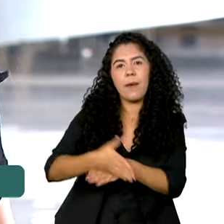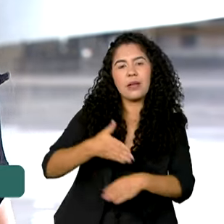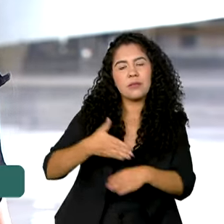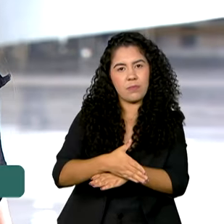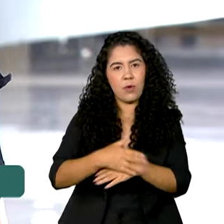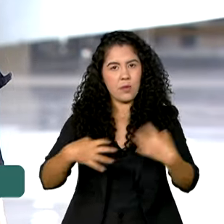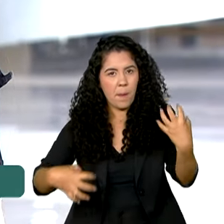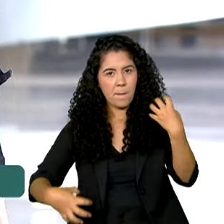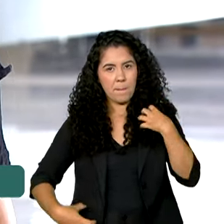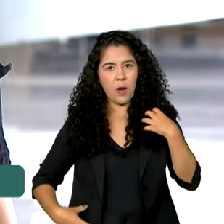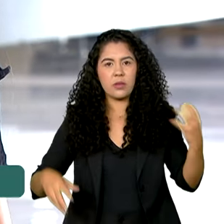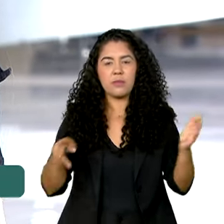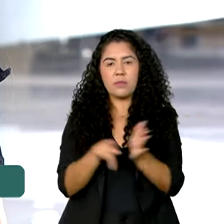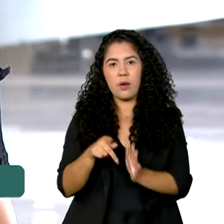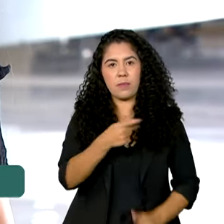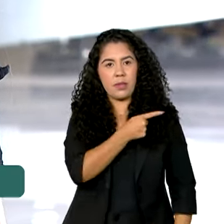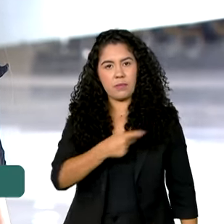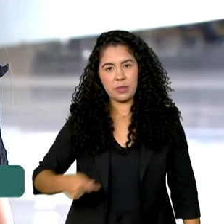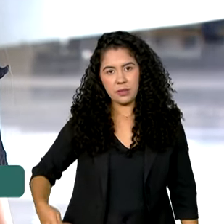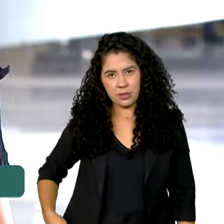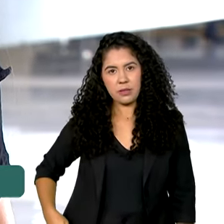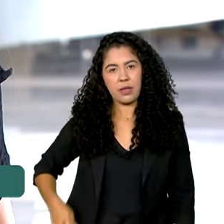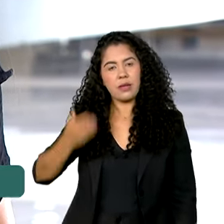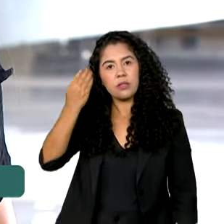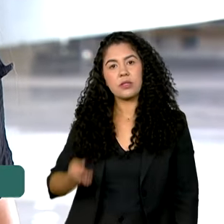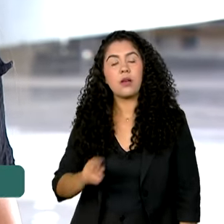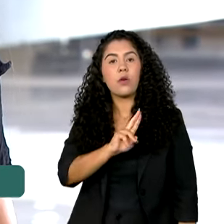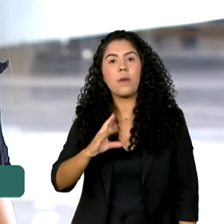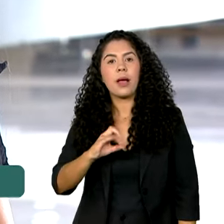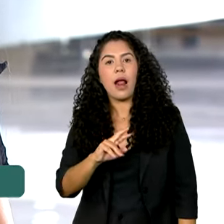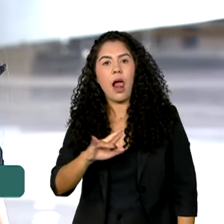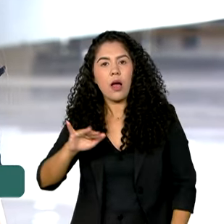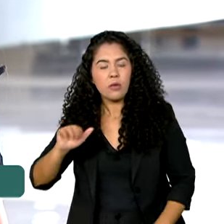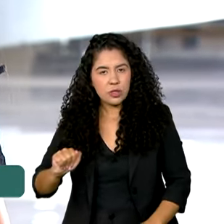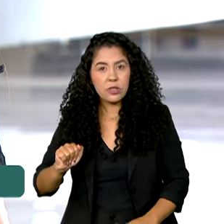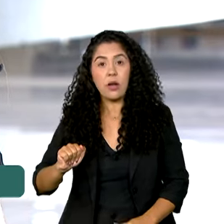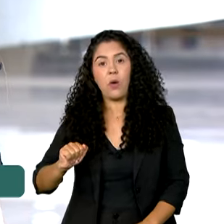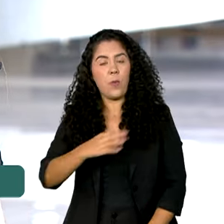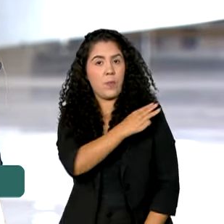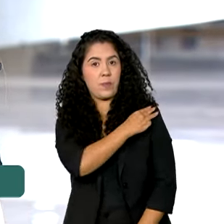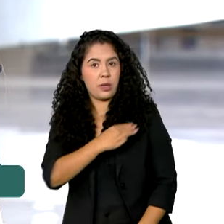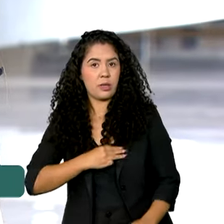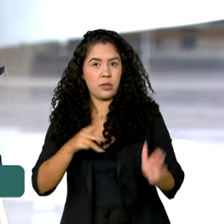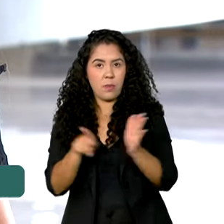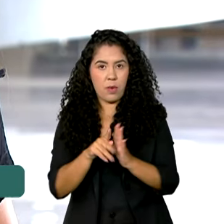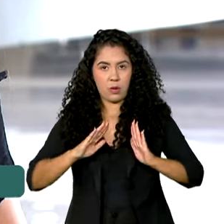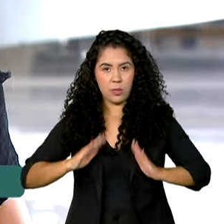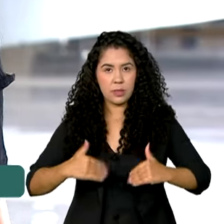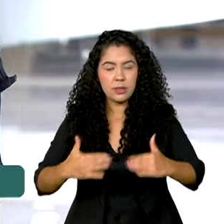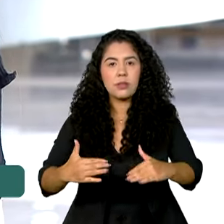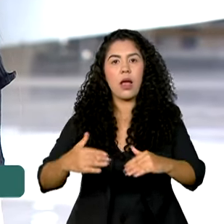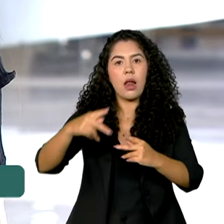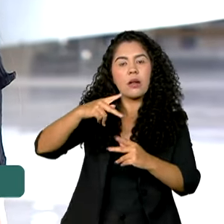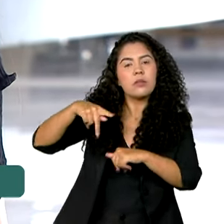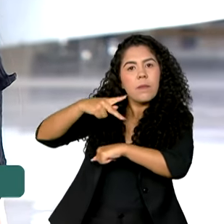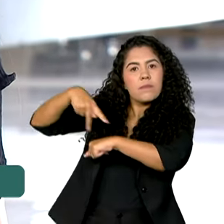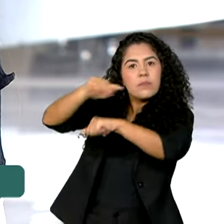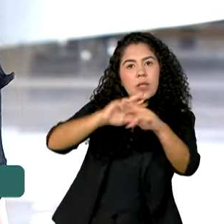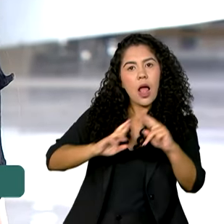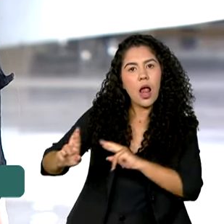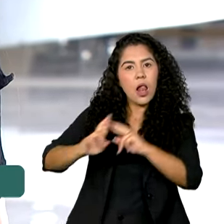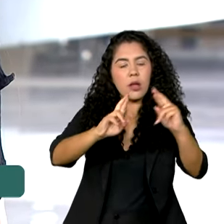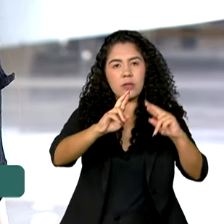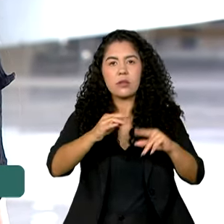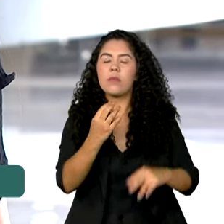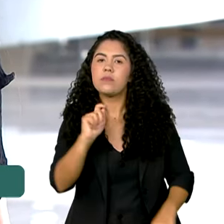Cláudia Schembaum, o ministro das Relações Exteriores, Mauro Vieira conversou com jornalistas e falou sobre essa operação de